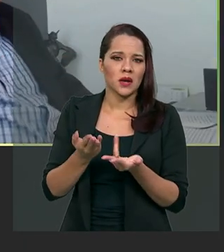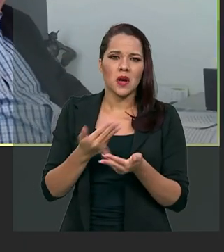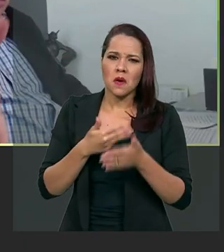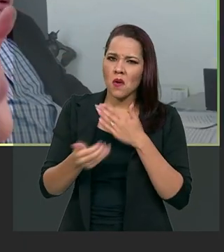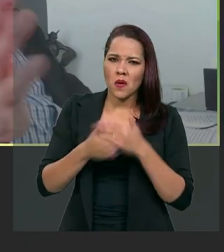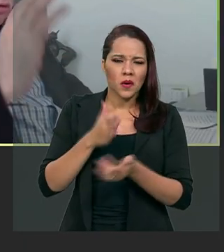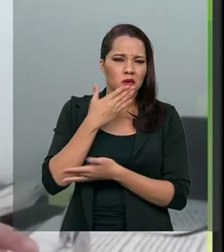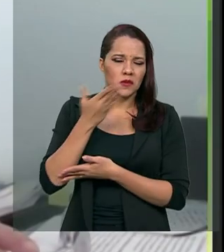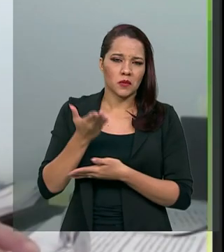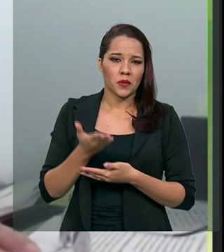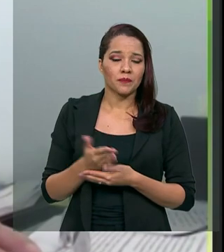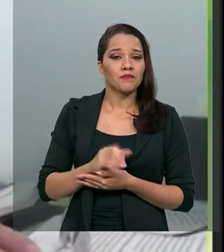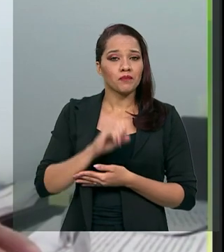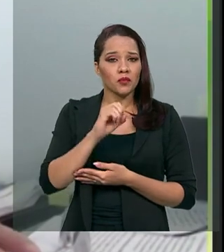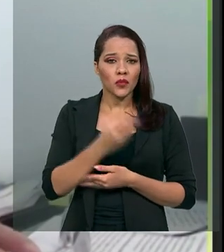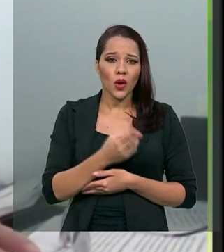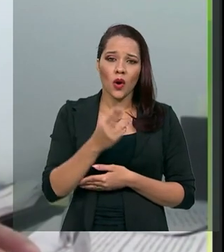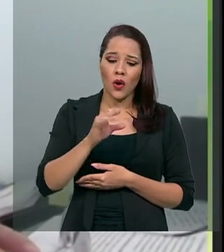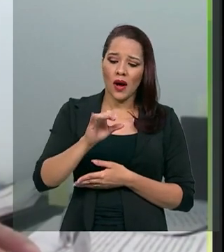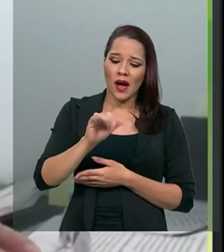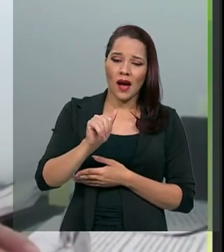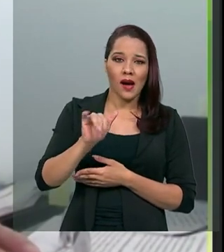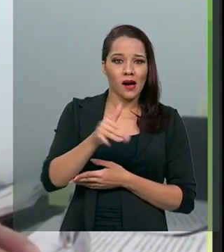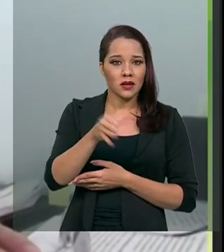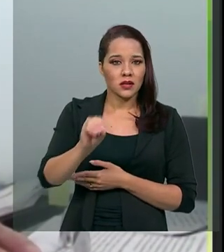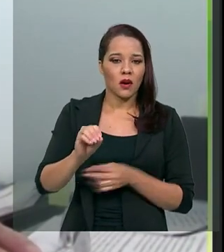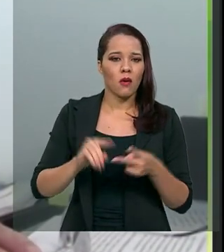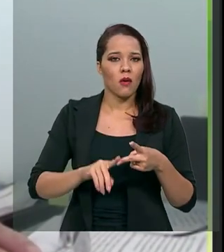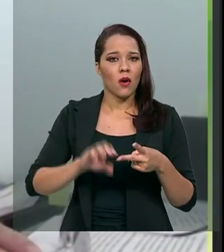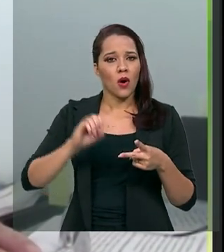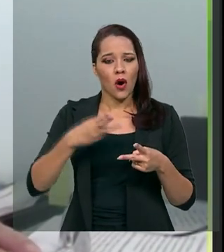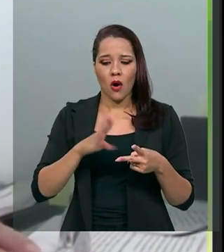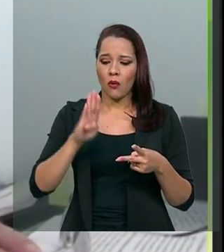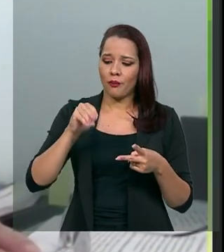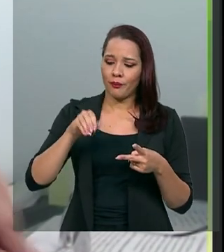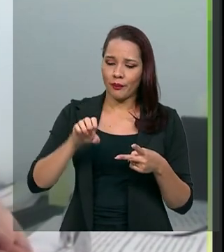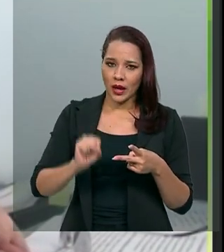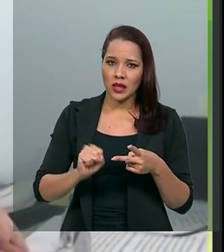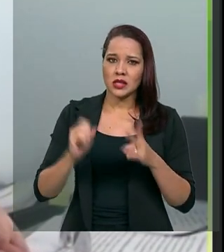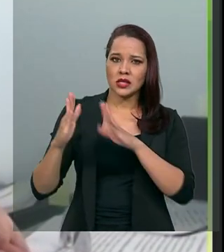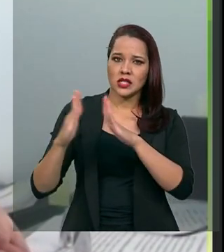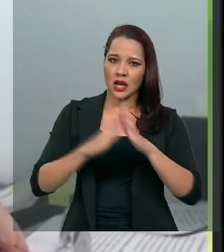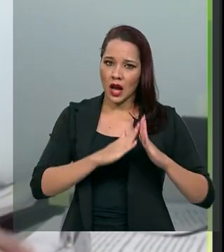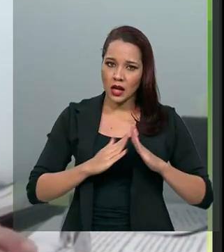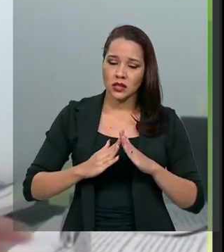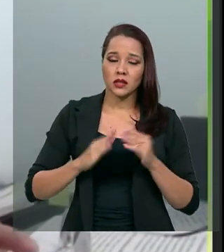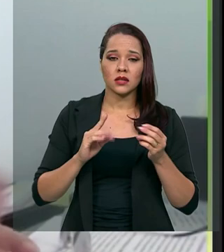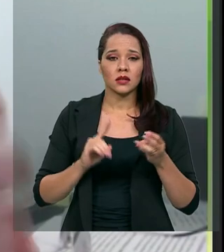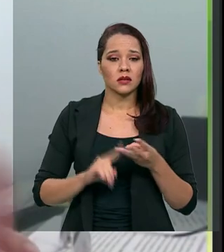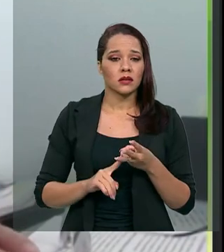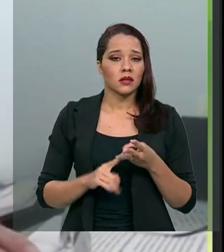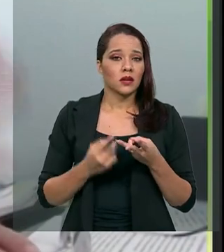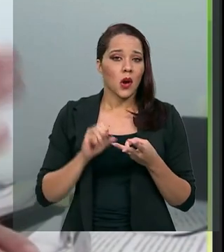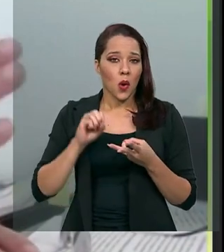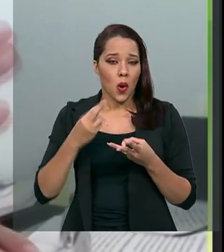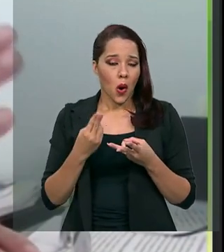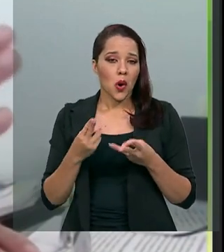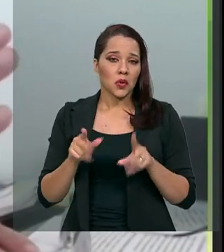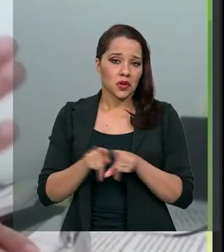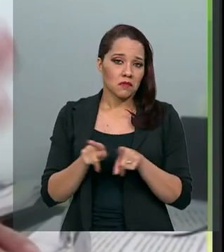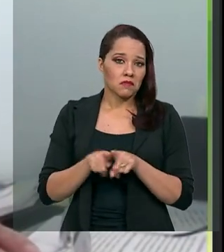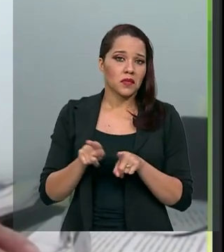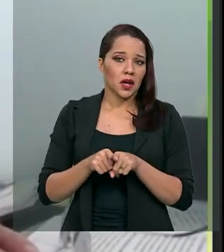for, ou através de ações, ou através de bens imobiliários, ou através